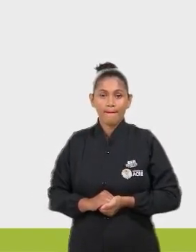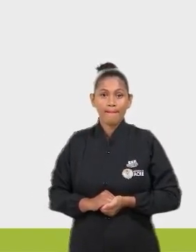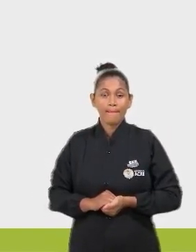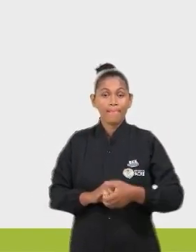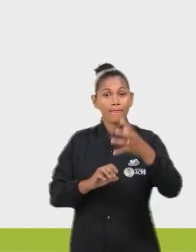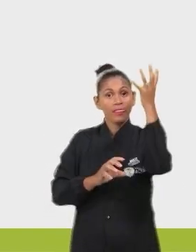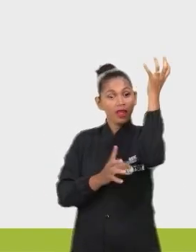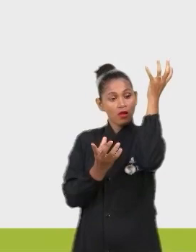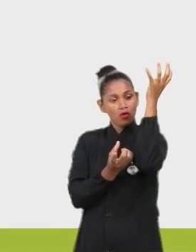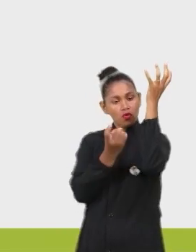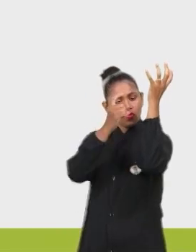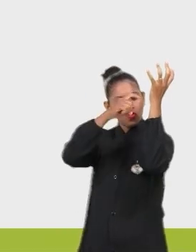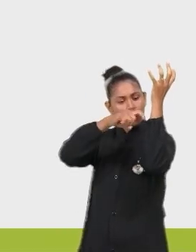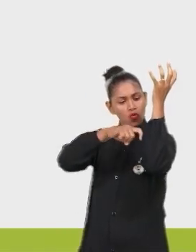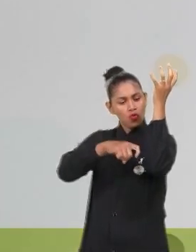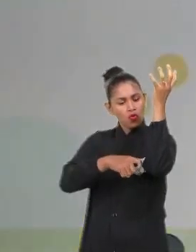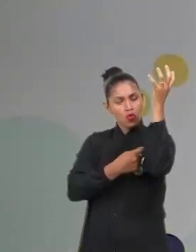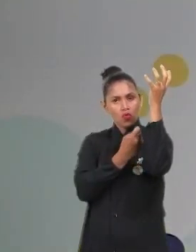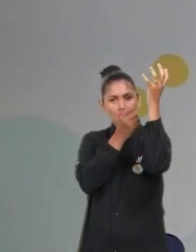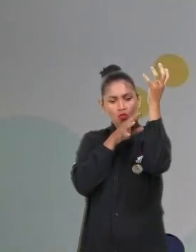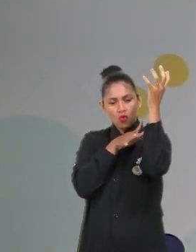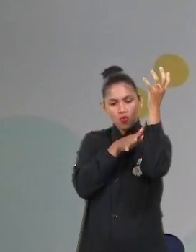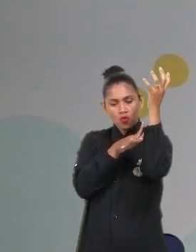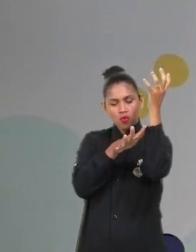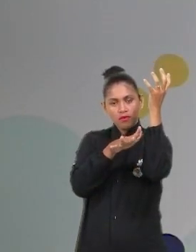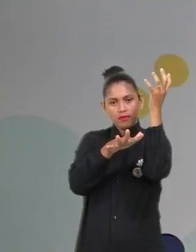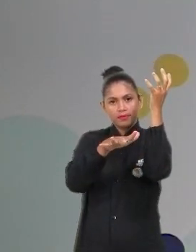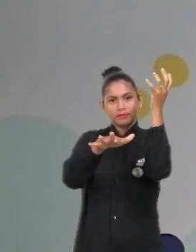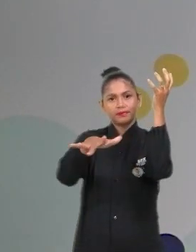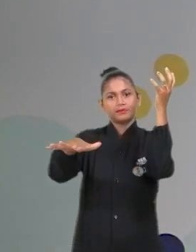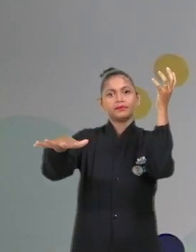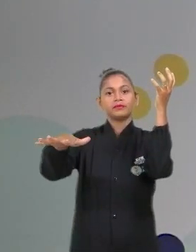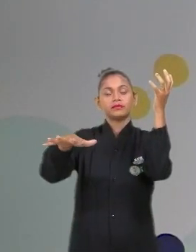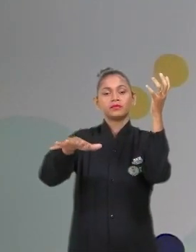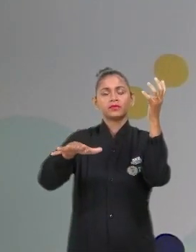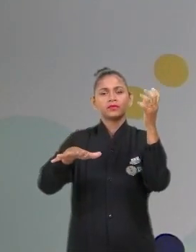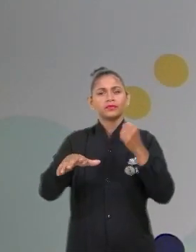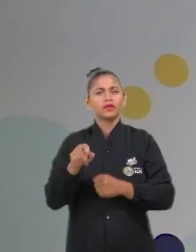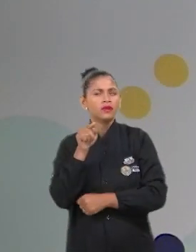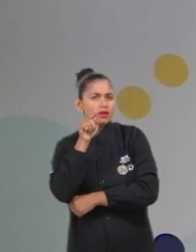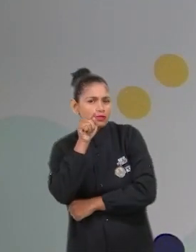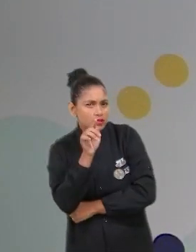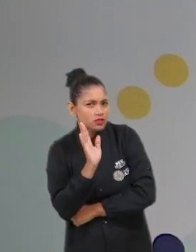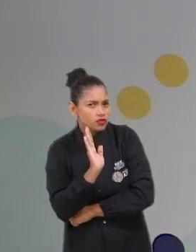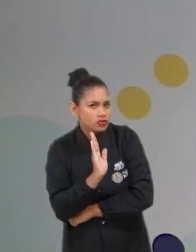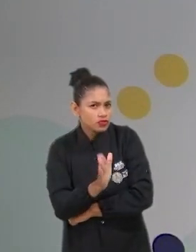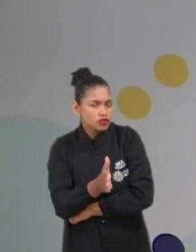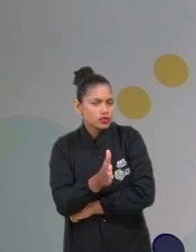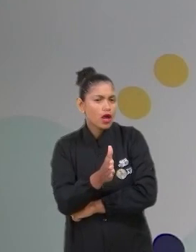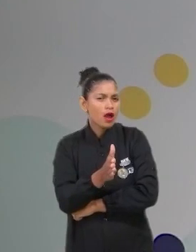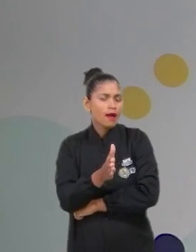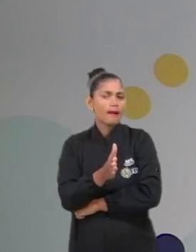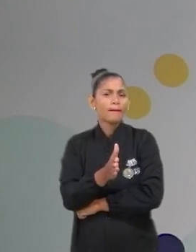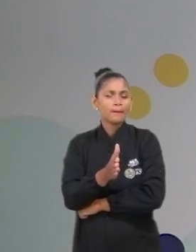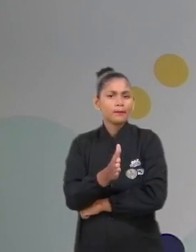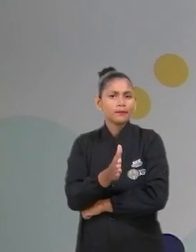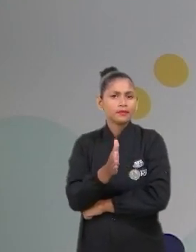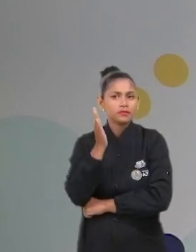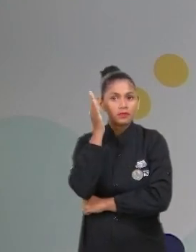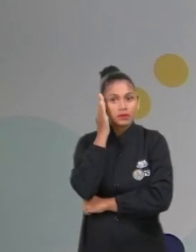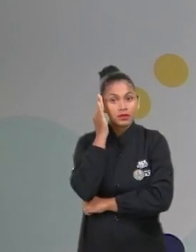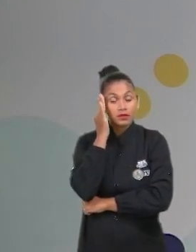Fotossíntese e respiração. Vocês já ouviram falar que não se deve